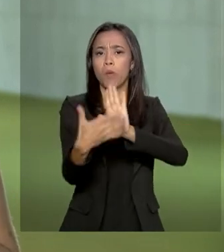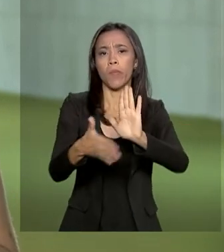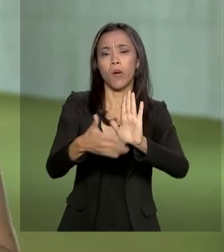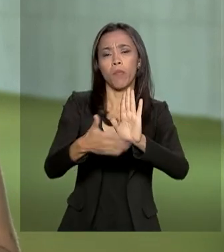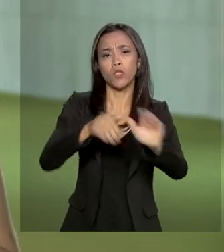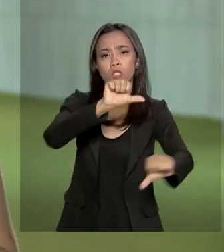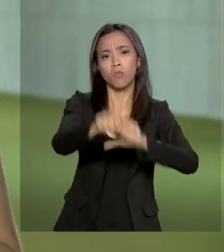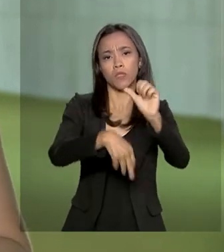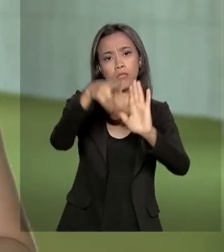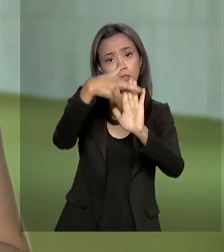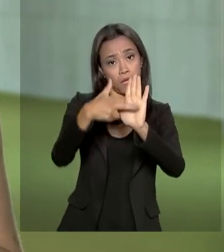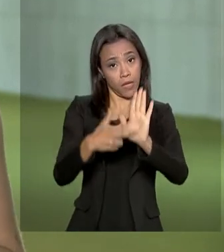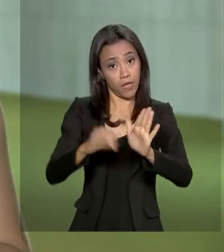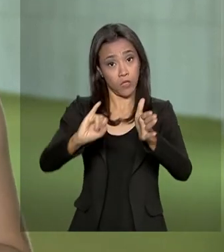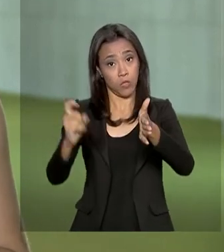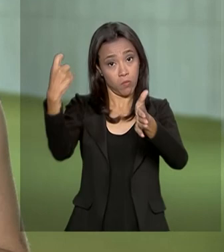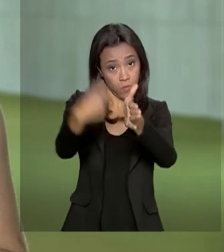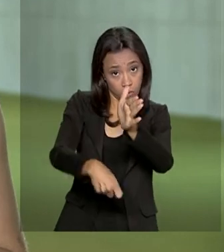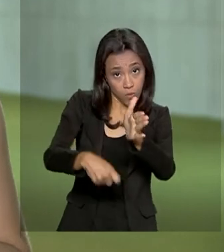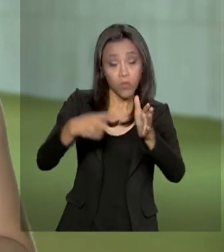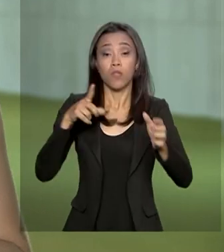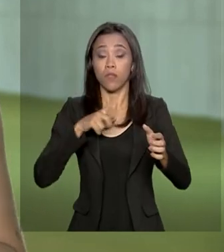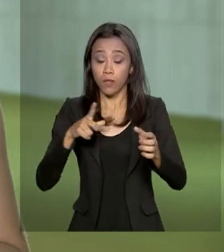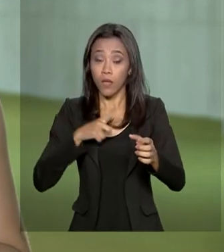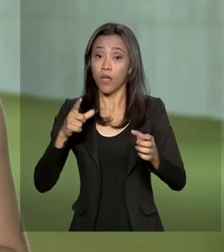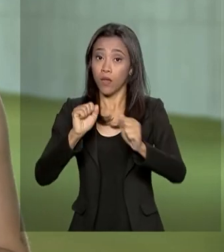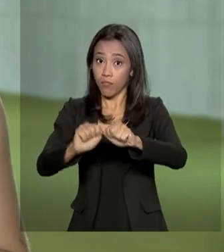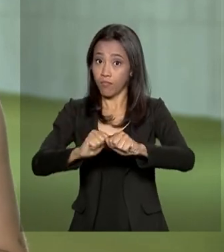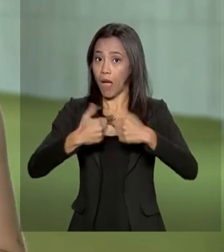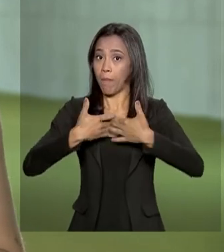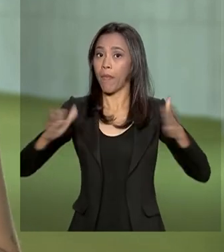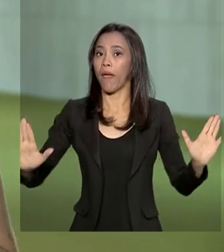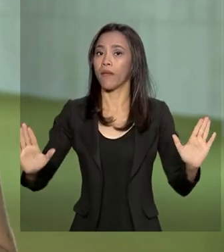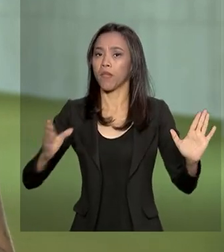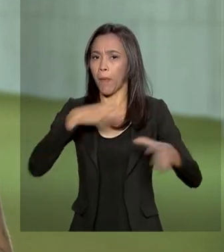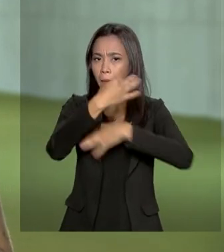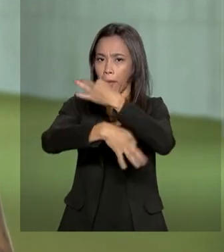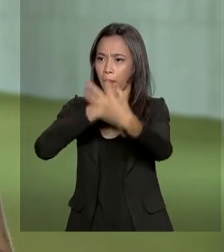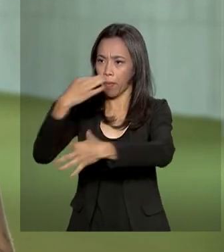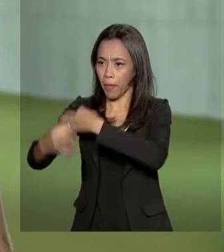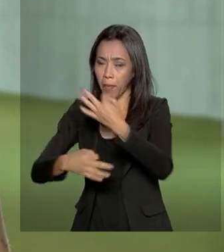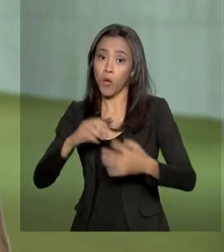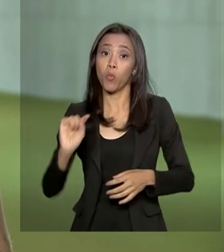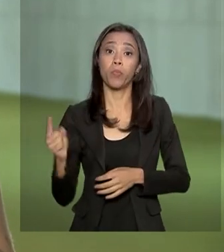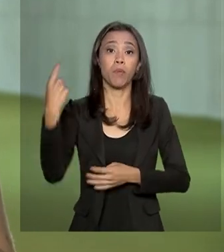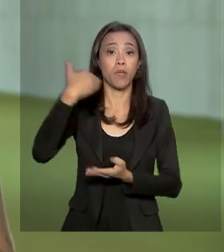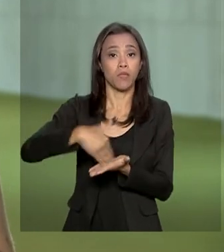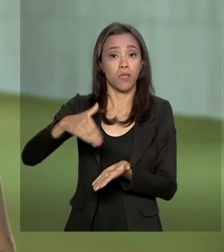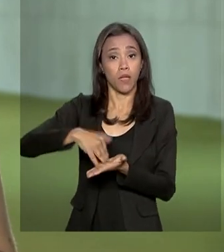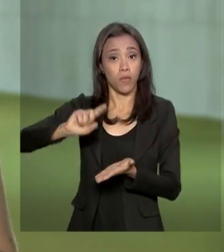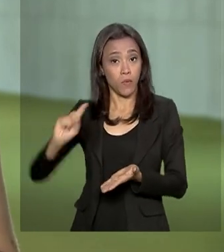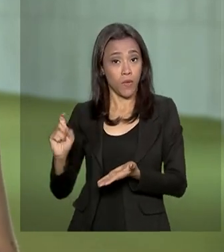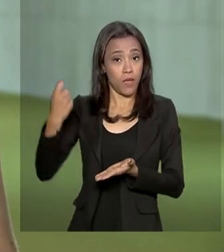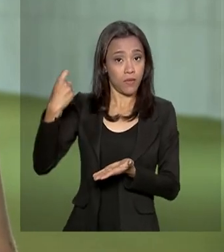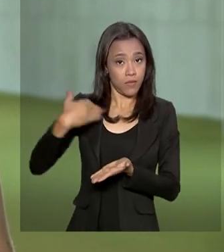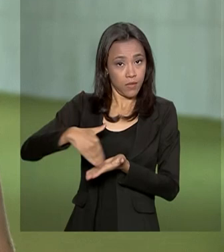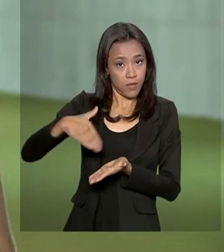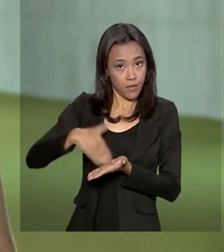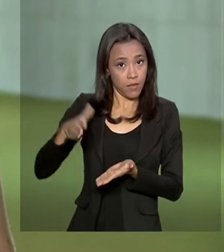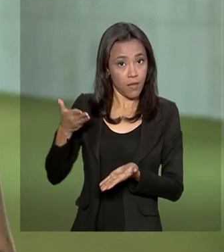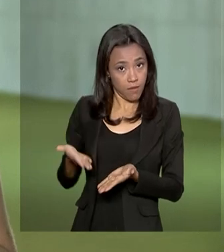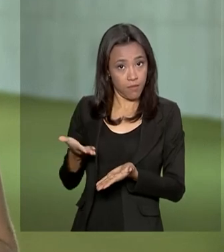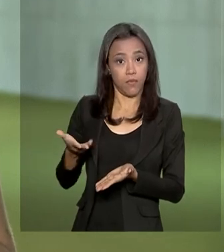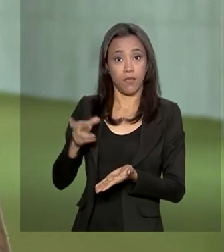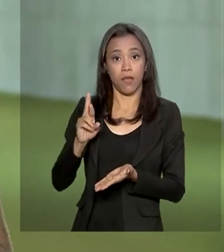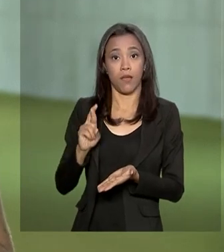reforma tributária, tem audiência pública e o primeiro a ser ouvido será o secretário, o ex-secretário da Receita Federal, Everardo